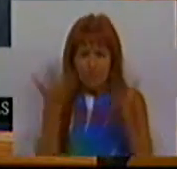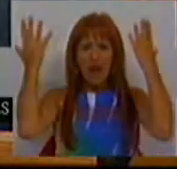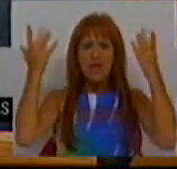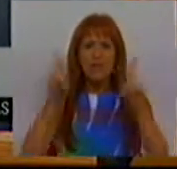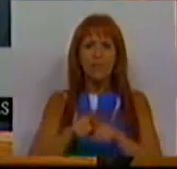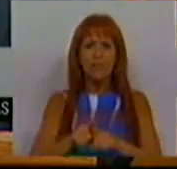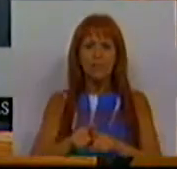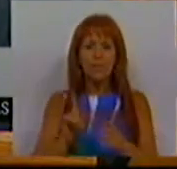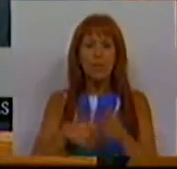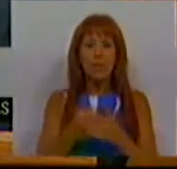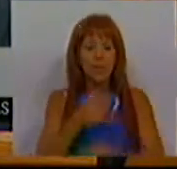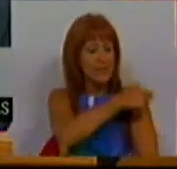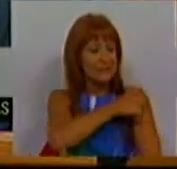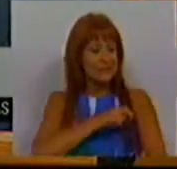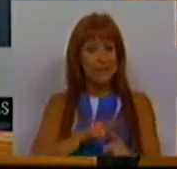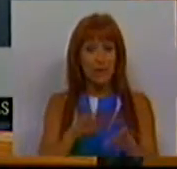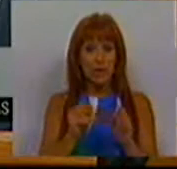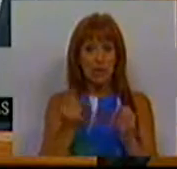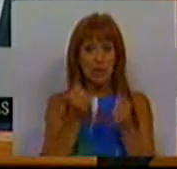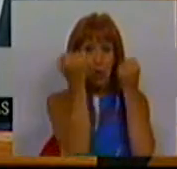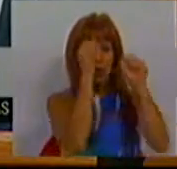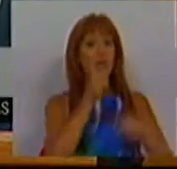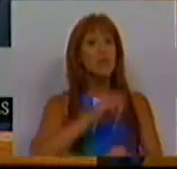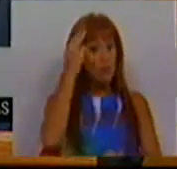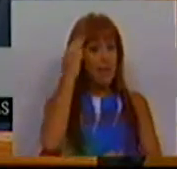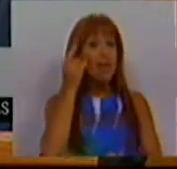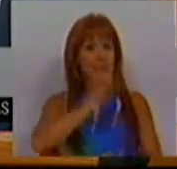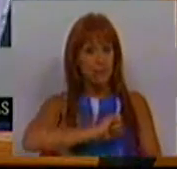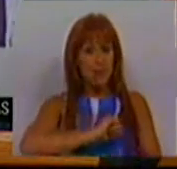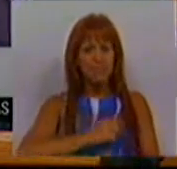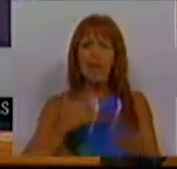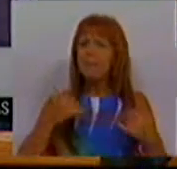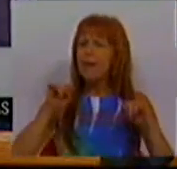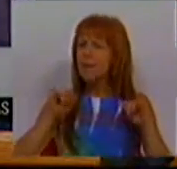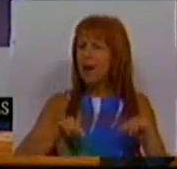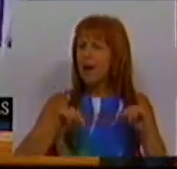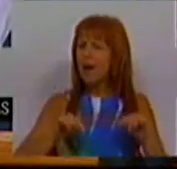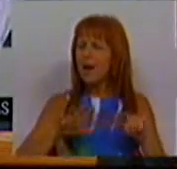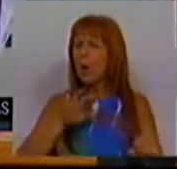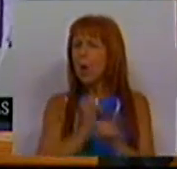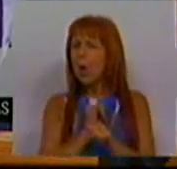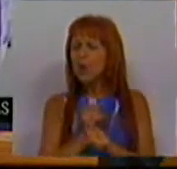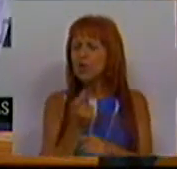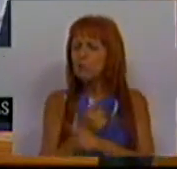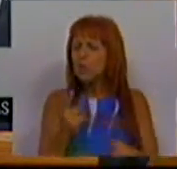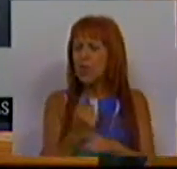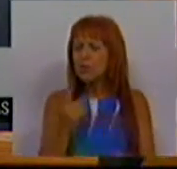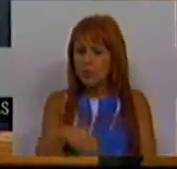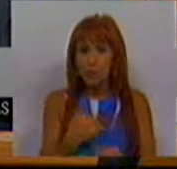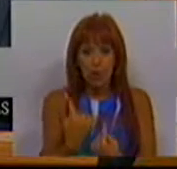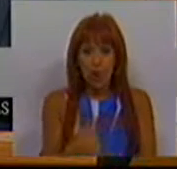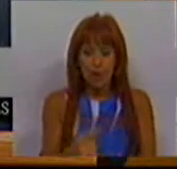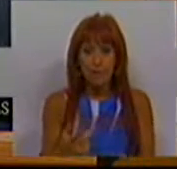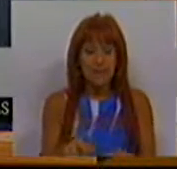dos representantes das regiões autónomas dos Açores e da Madeira. Mas há aqui outros motivos de preocupação